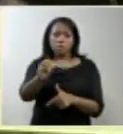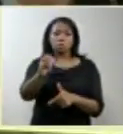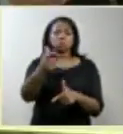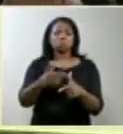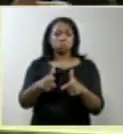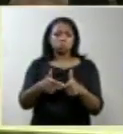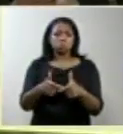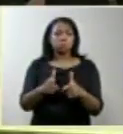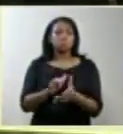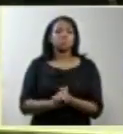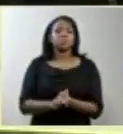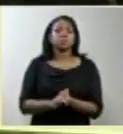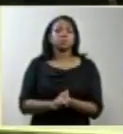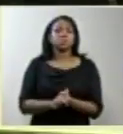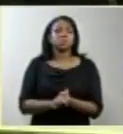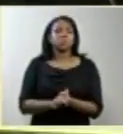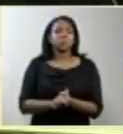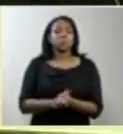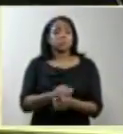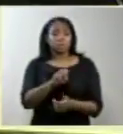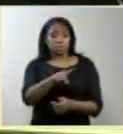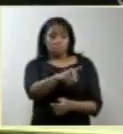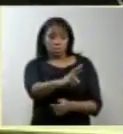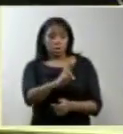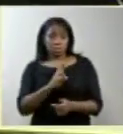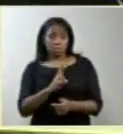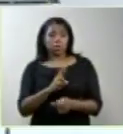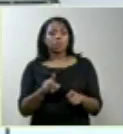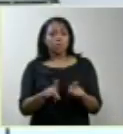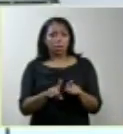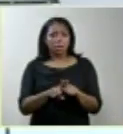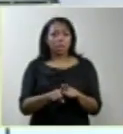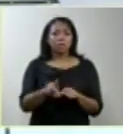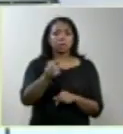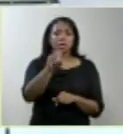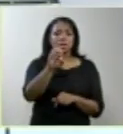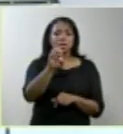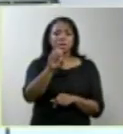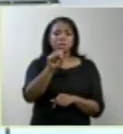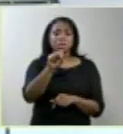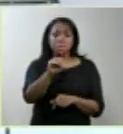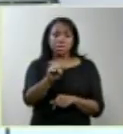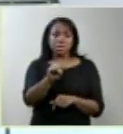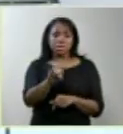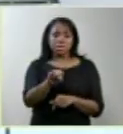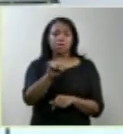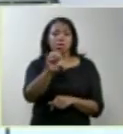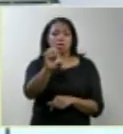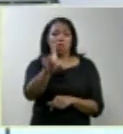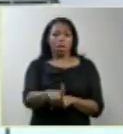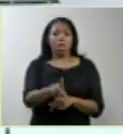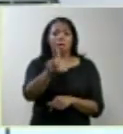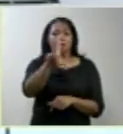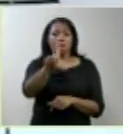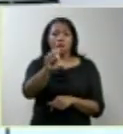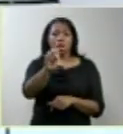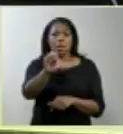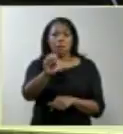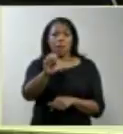Eu vou fazer uma a uma, se vossa excelência puder, responde. É letal em 100% dos casos quando o diagnóstico é correto.